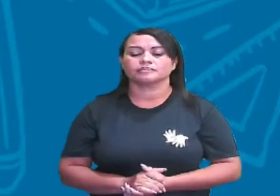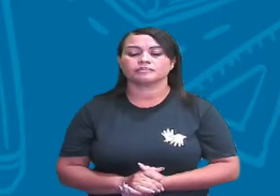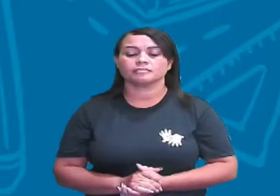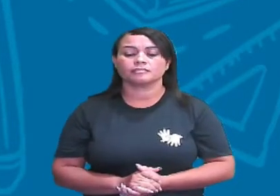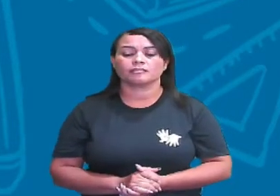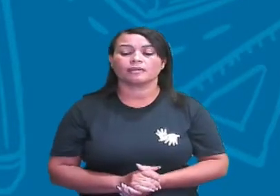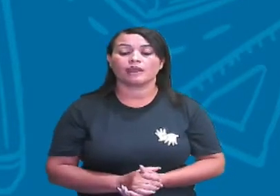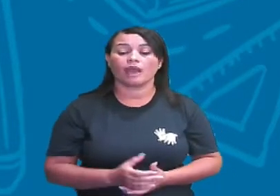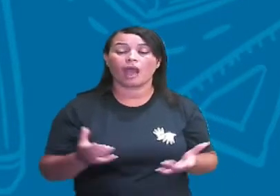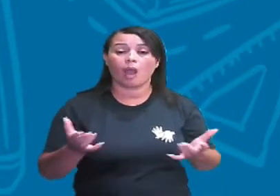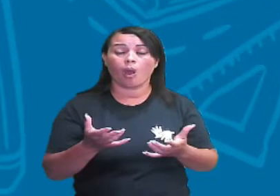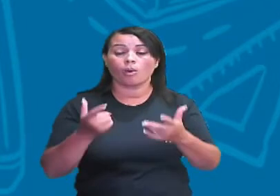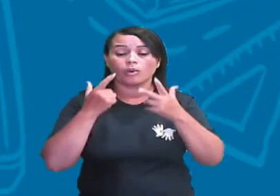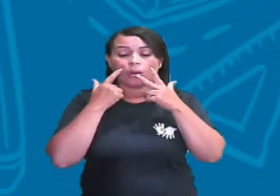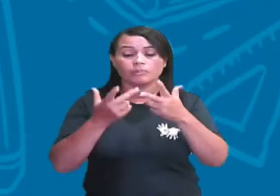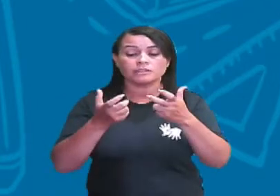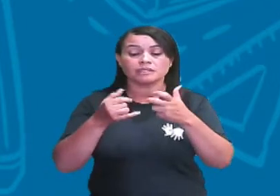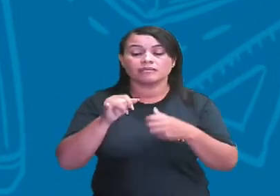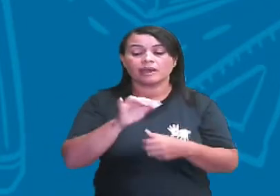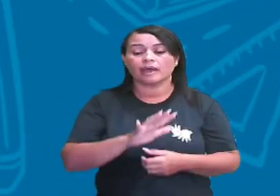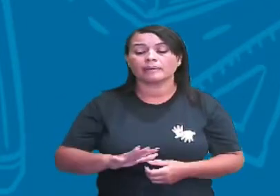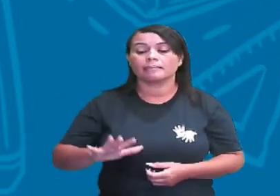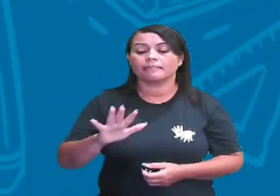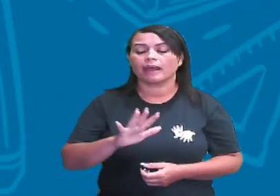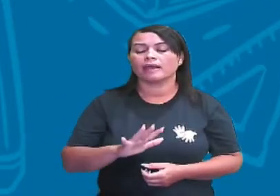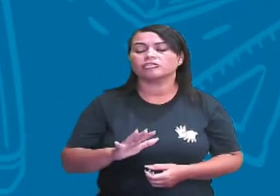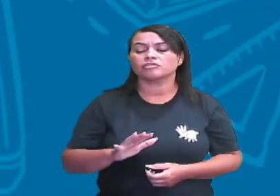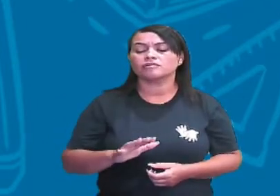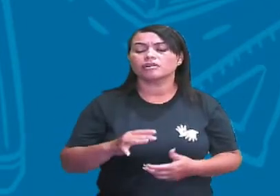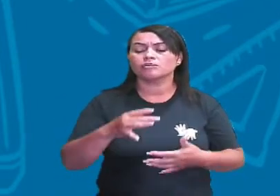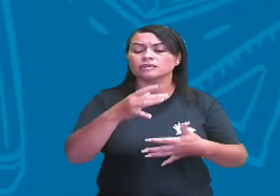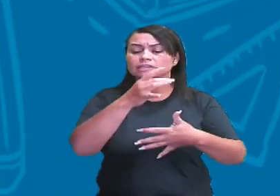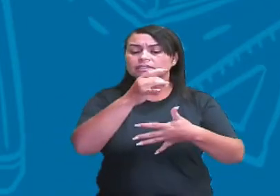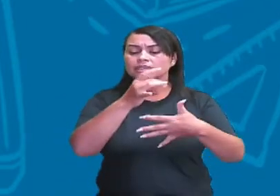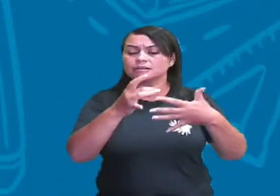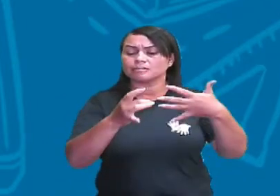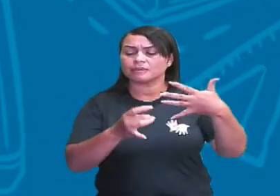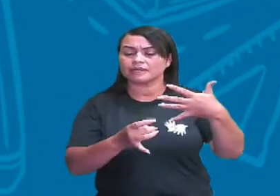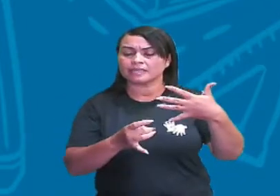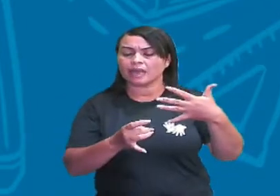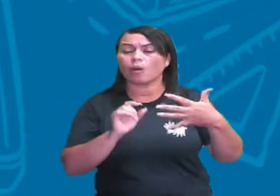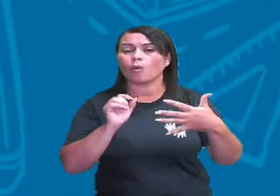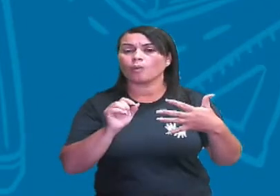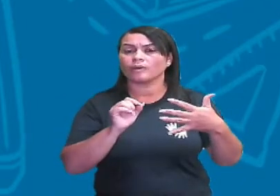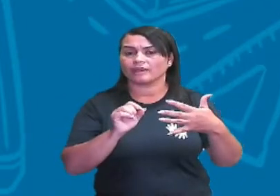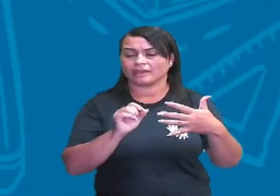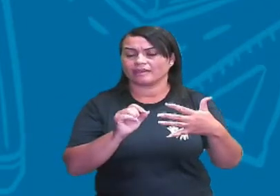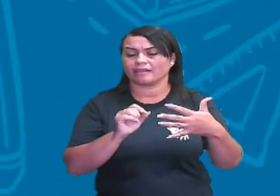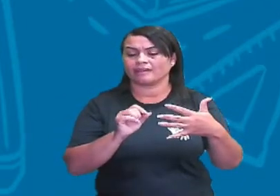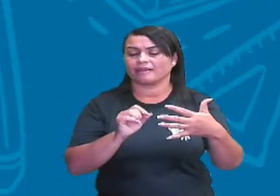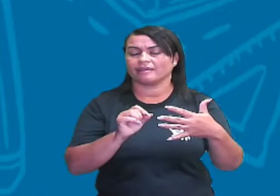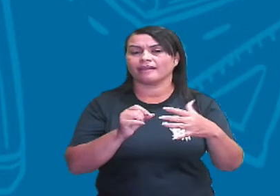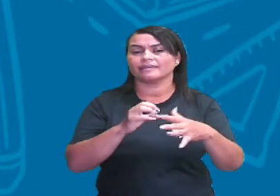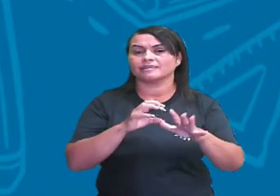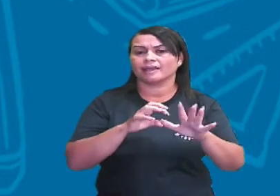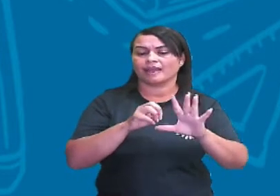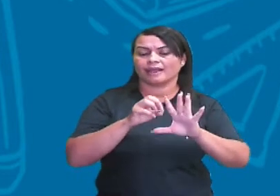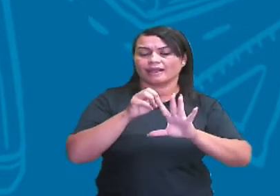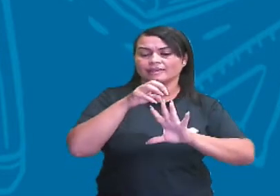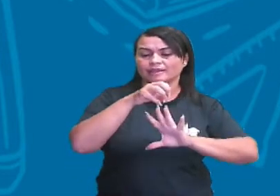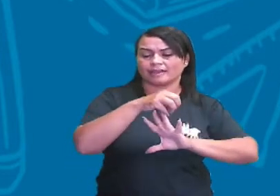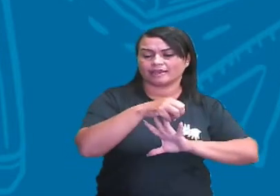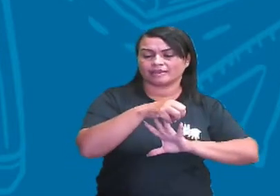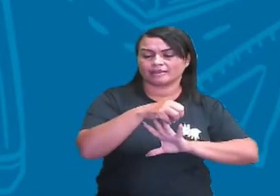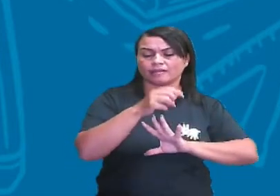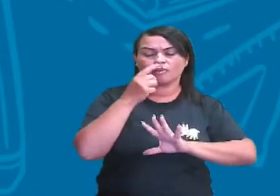Agora, observando a imagem, vamos descrever essa cadeia alimentar, tá certo?